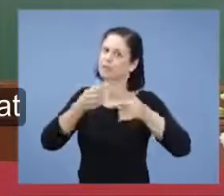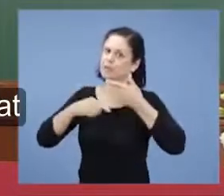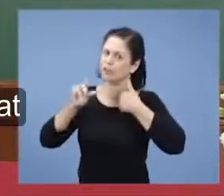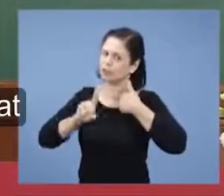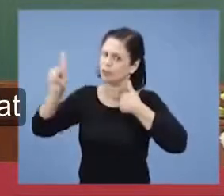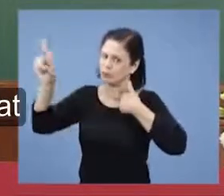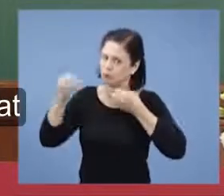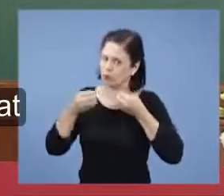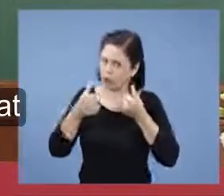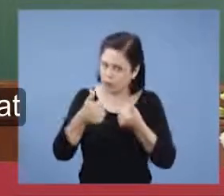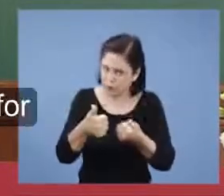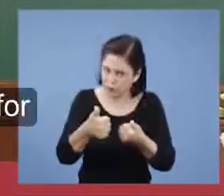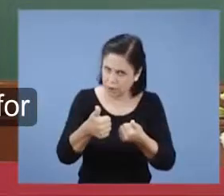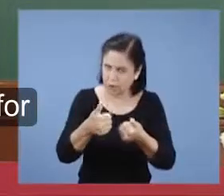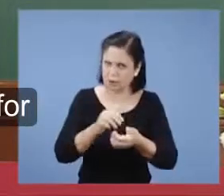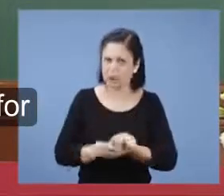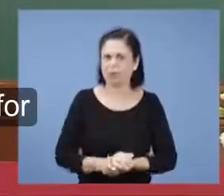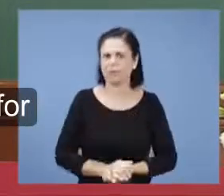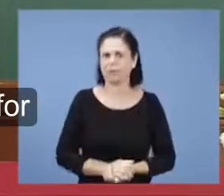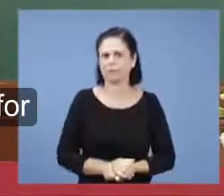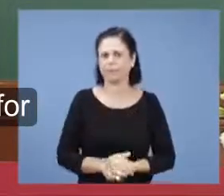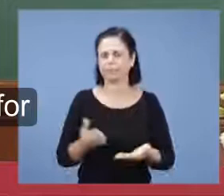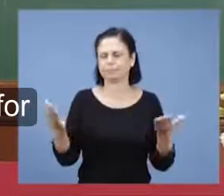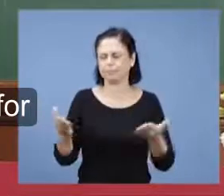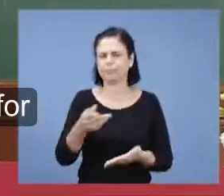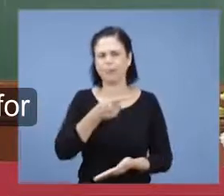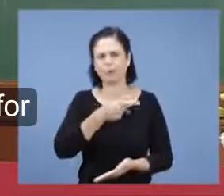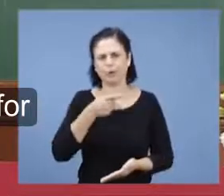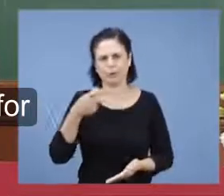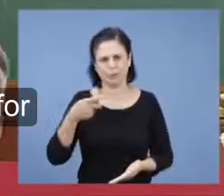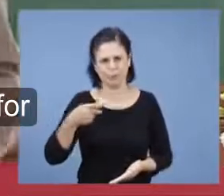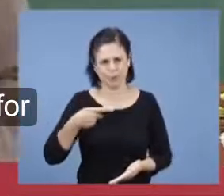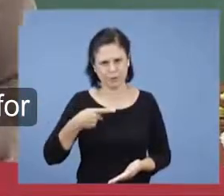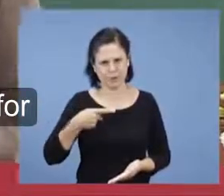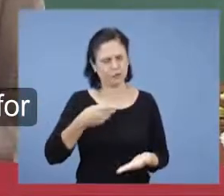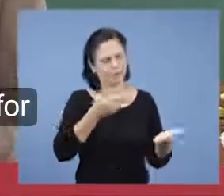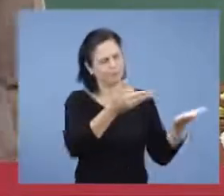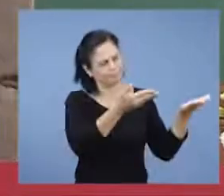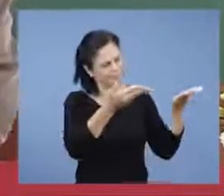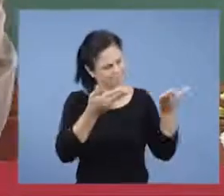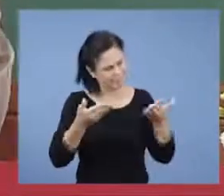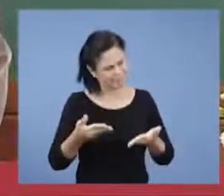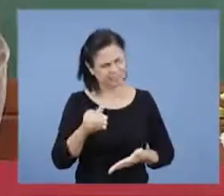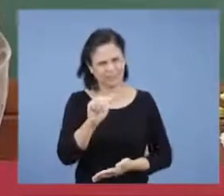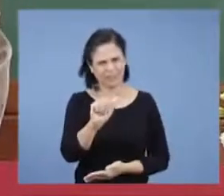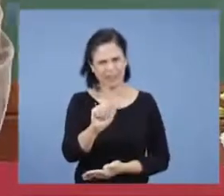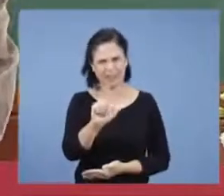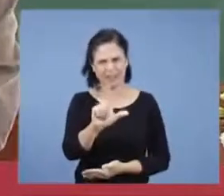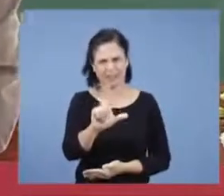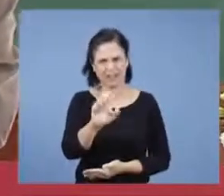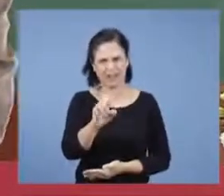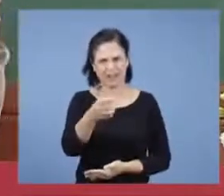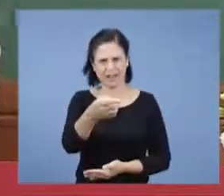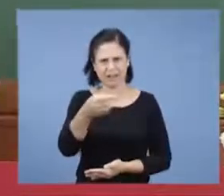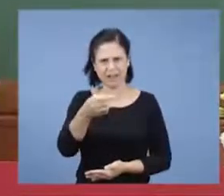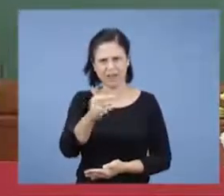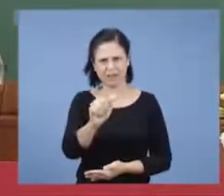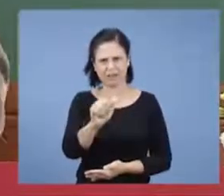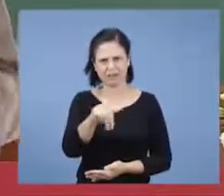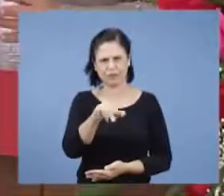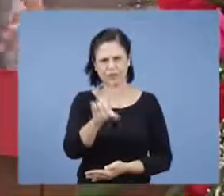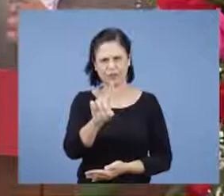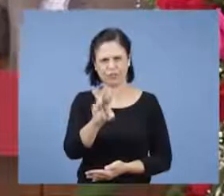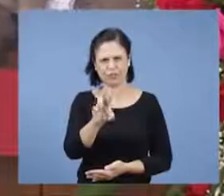Estamos sempre advertindo isso. Passa a palavra ao pastor Alexandre, para que ele dê continuidade aos